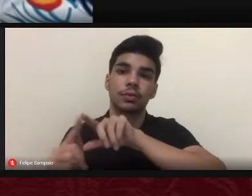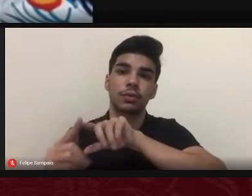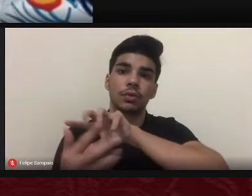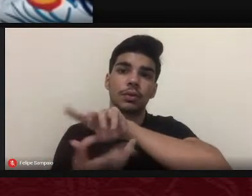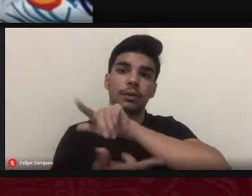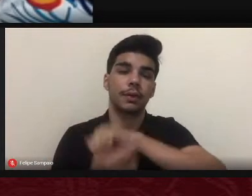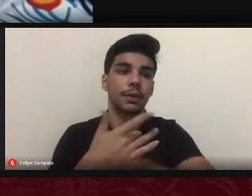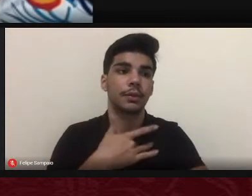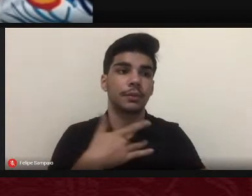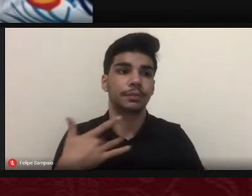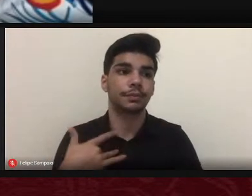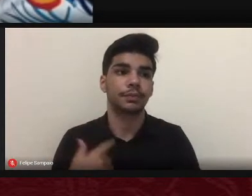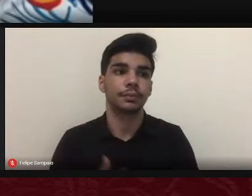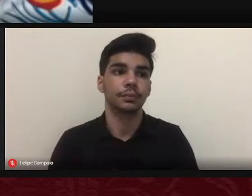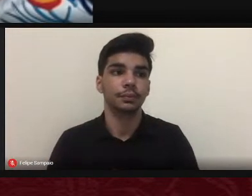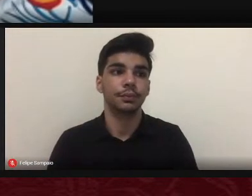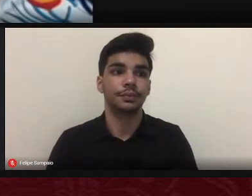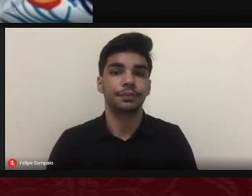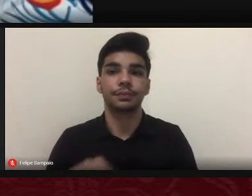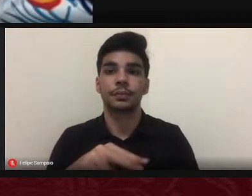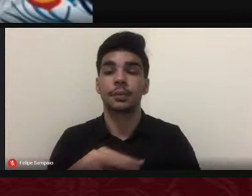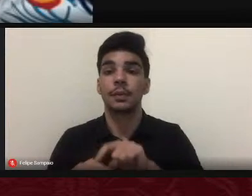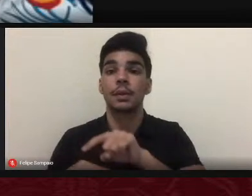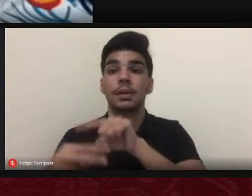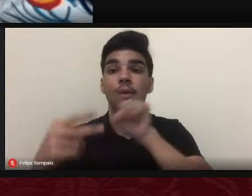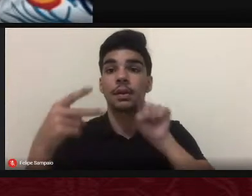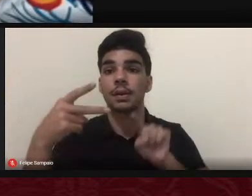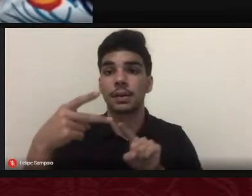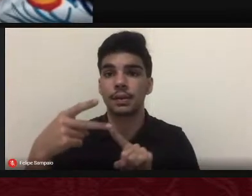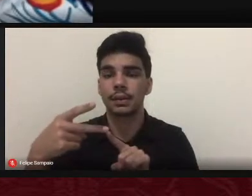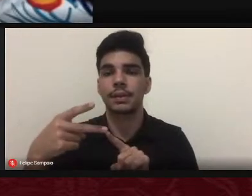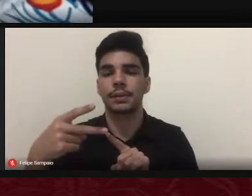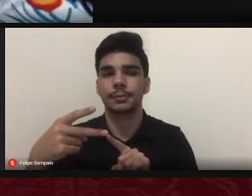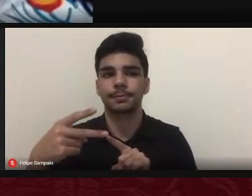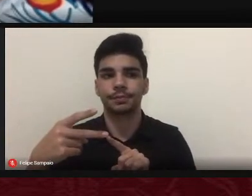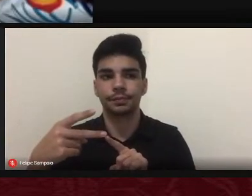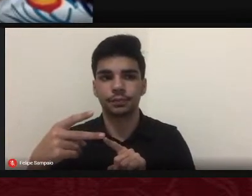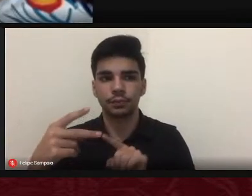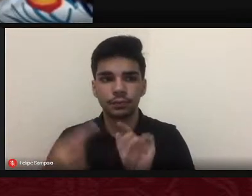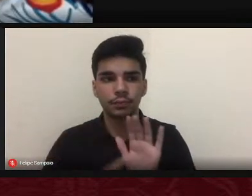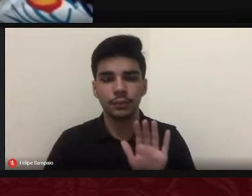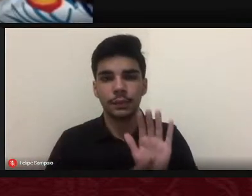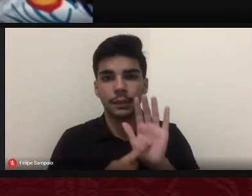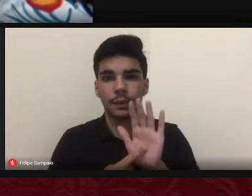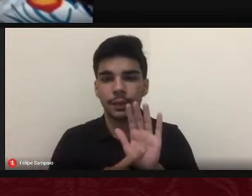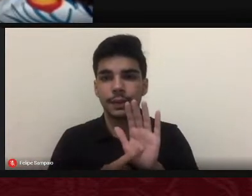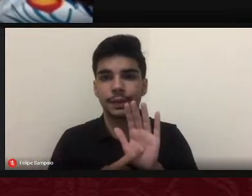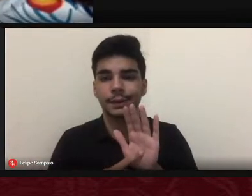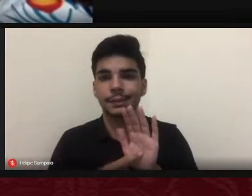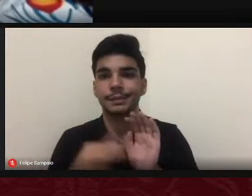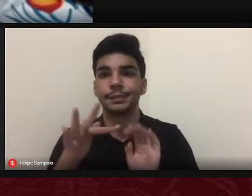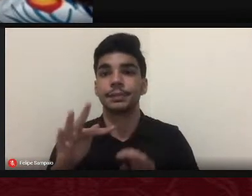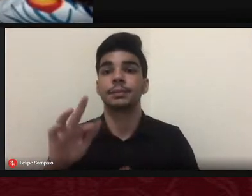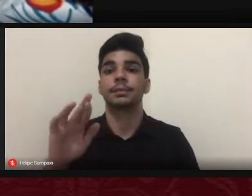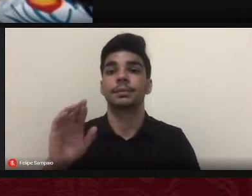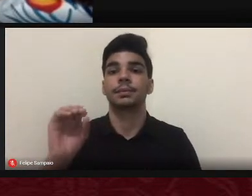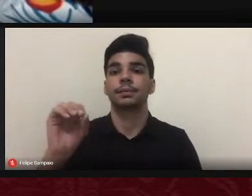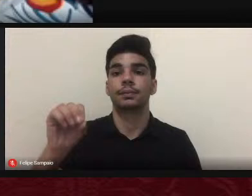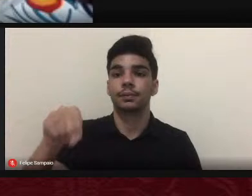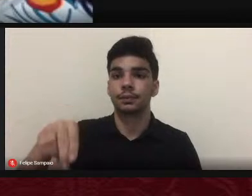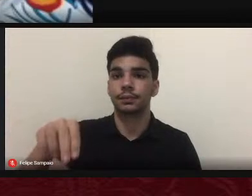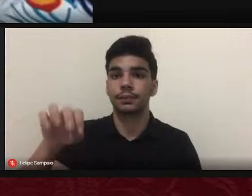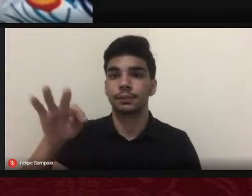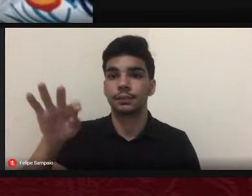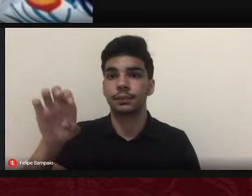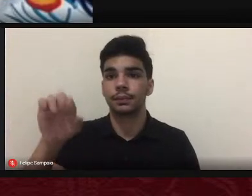obra dessa coletânea é intitulada fronteiras e saúde experiências vivências